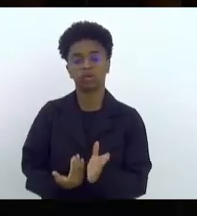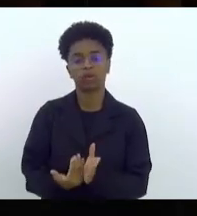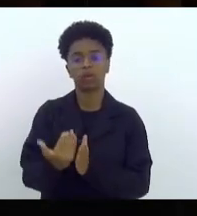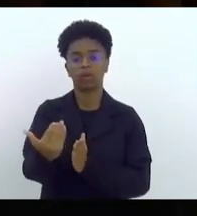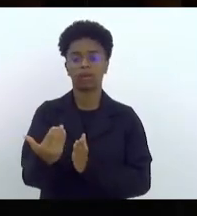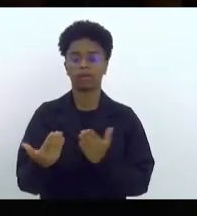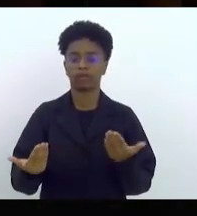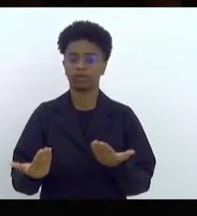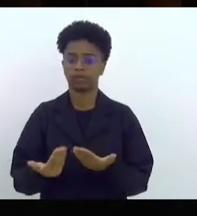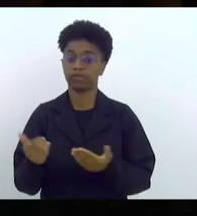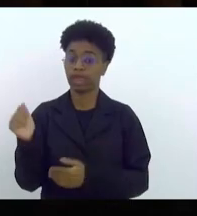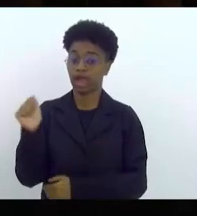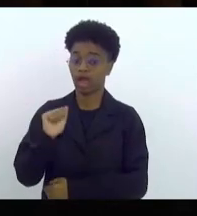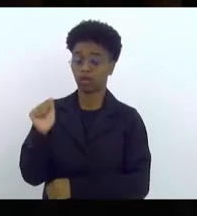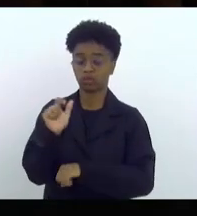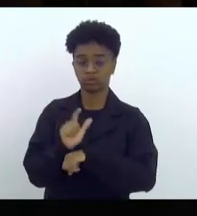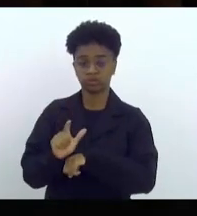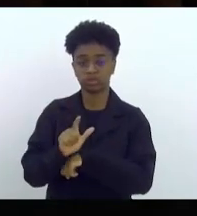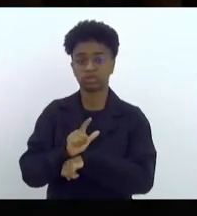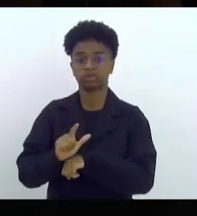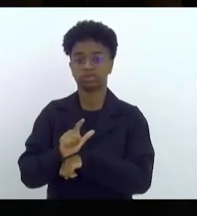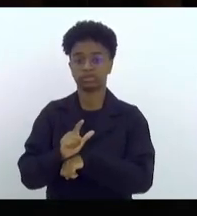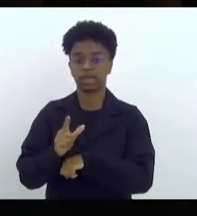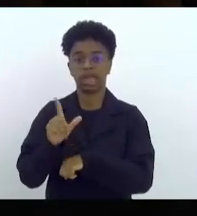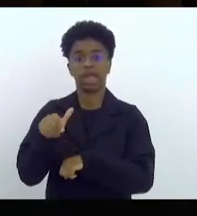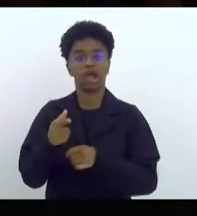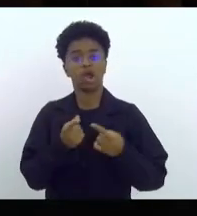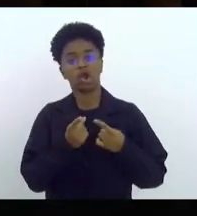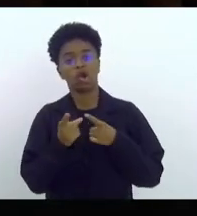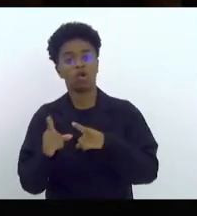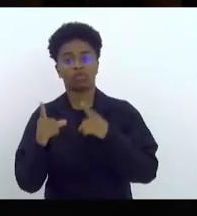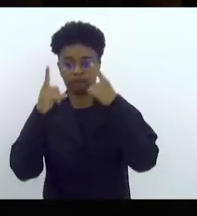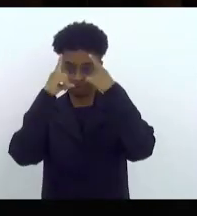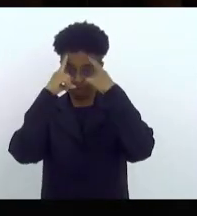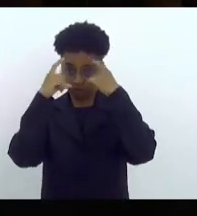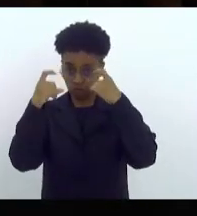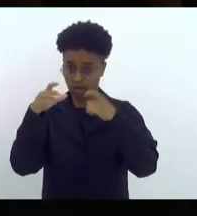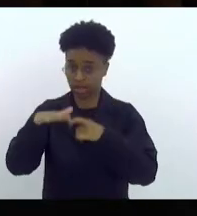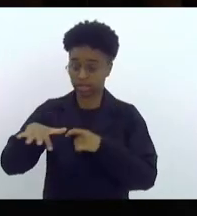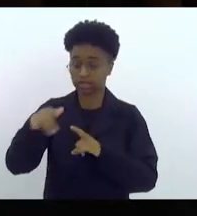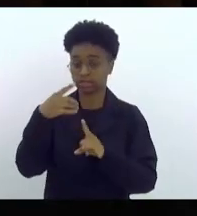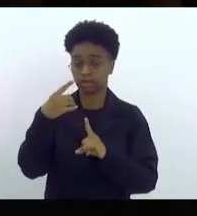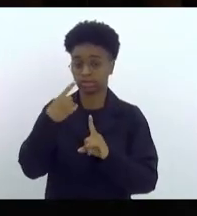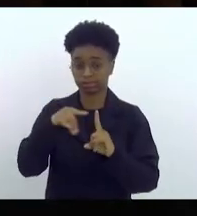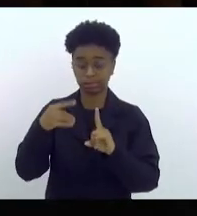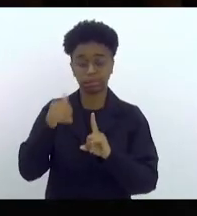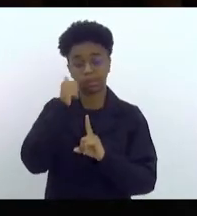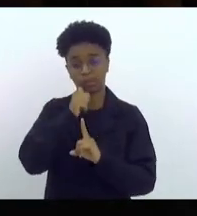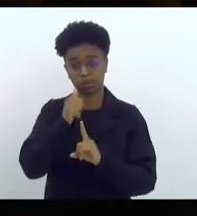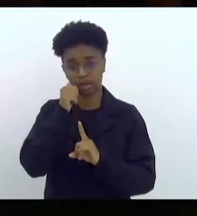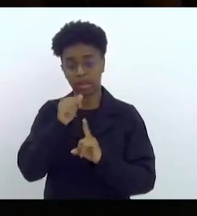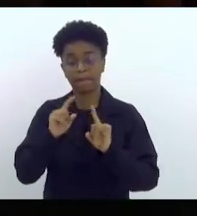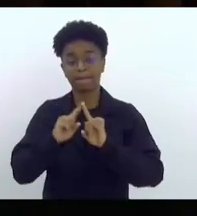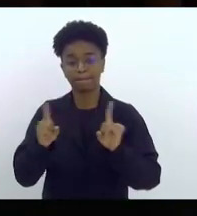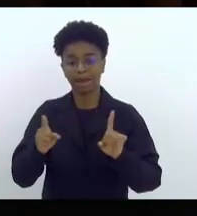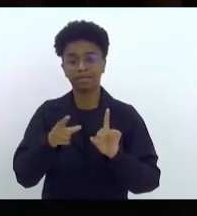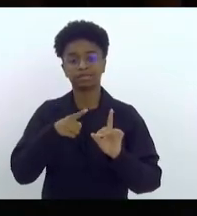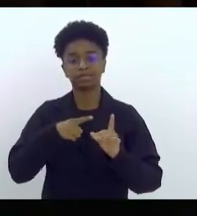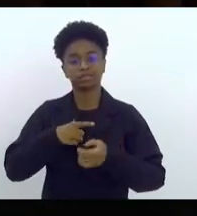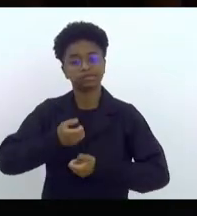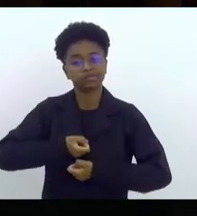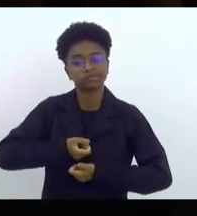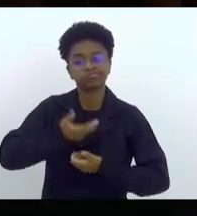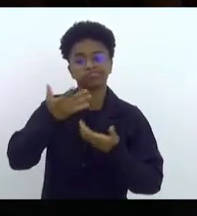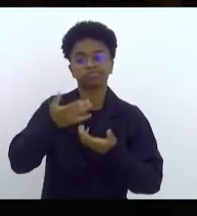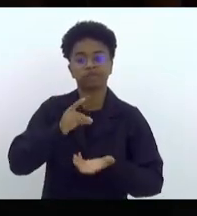o Agosto Lilás de combate à violência contra a mulher. E os relatos e